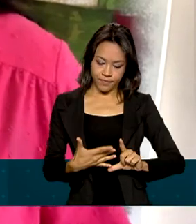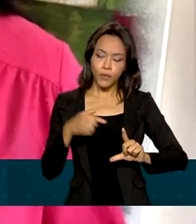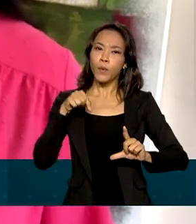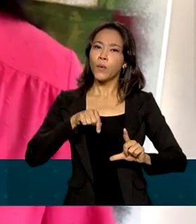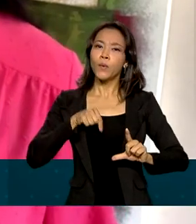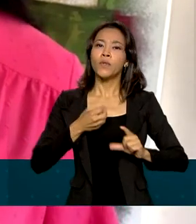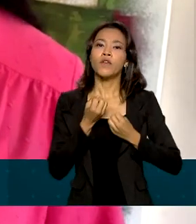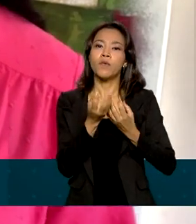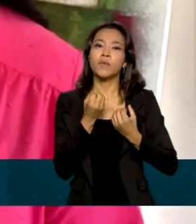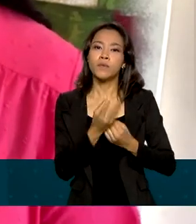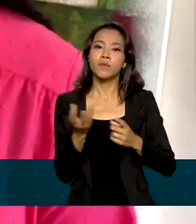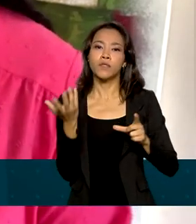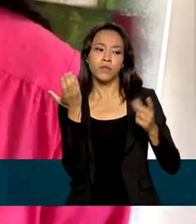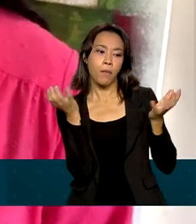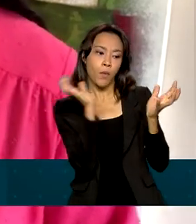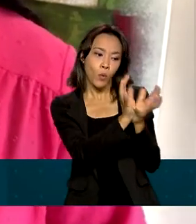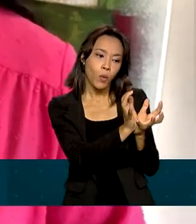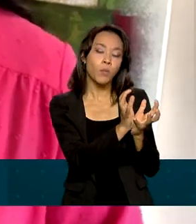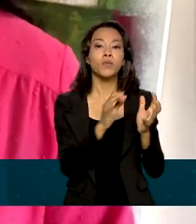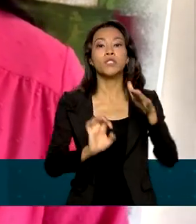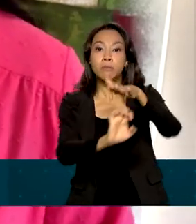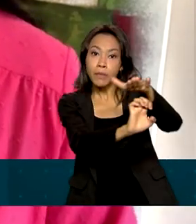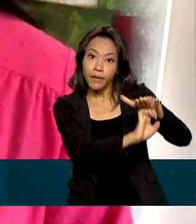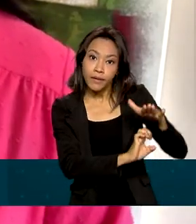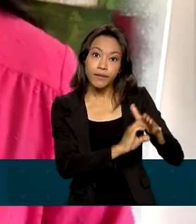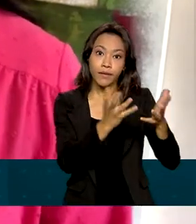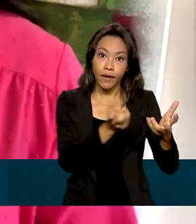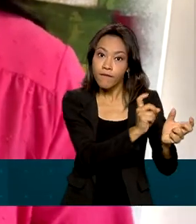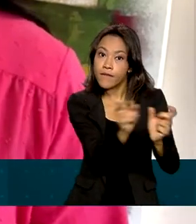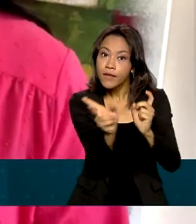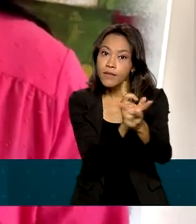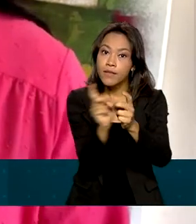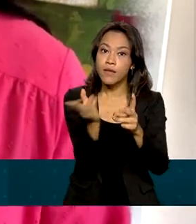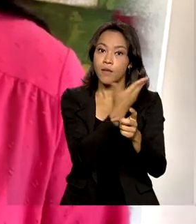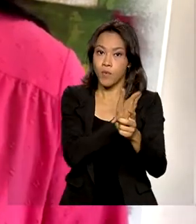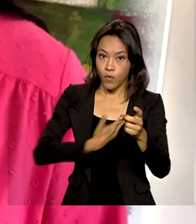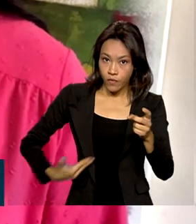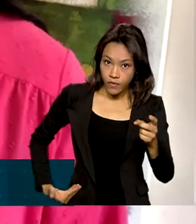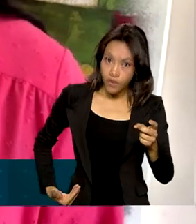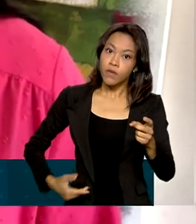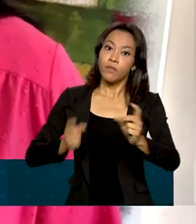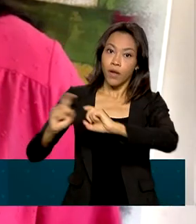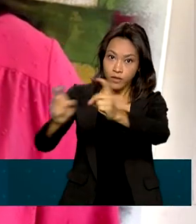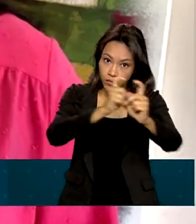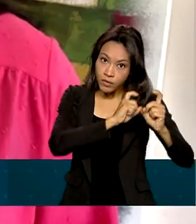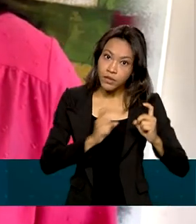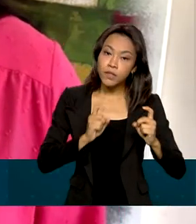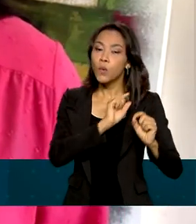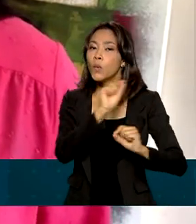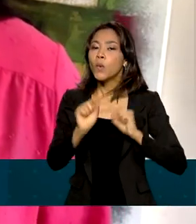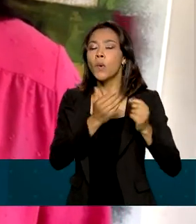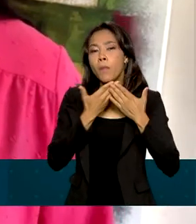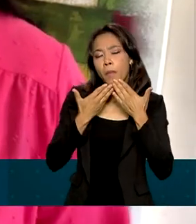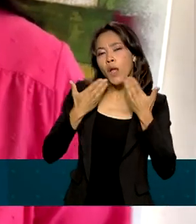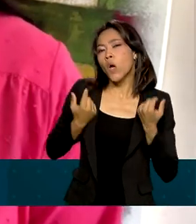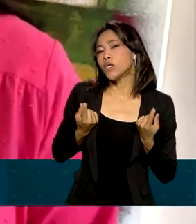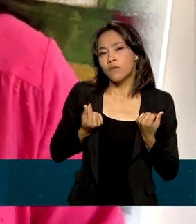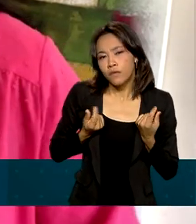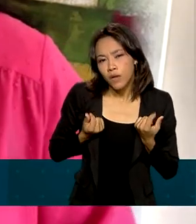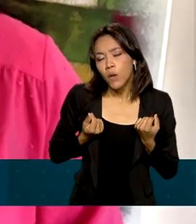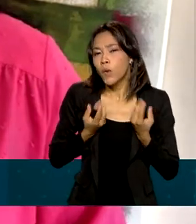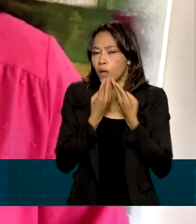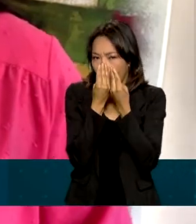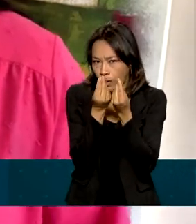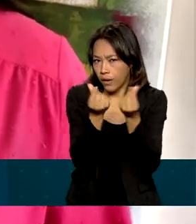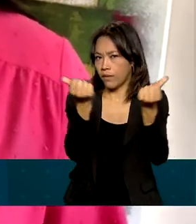reúne fornecedores interessados em vender para o governo e a administração pública em busca dos melhores preços e